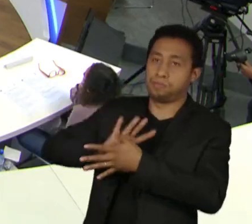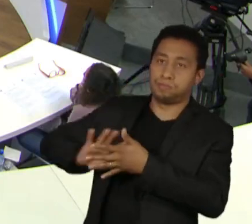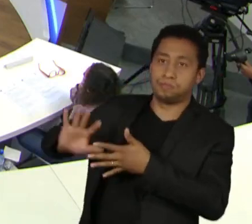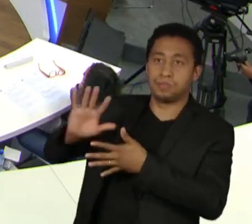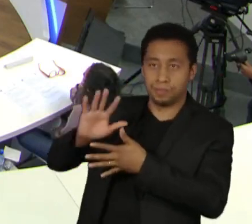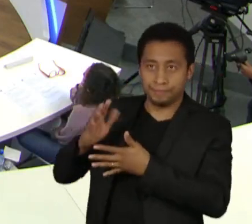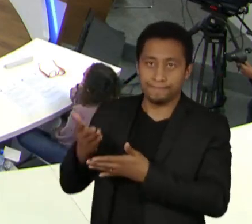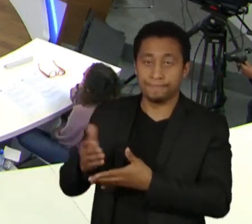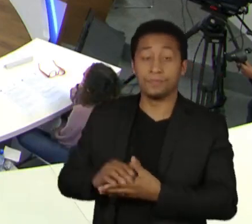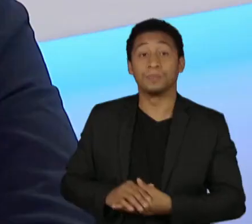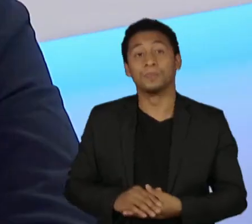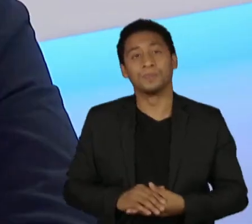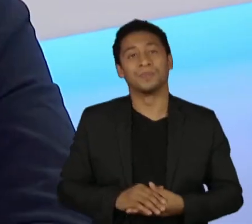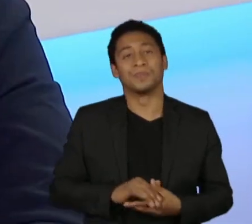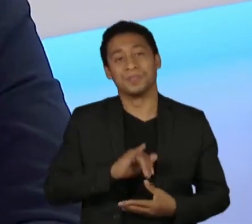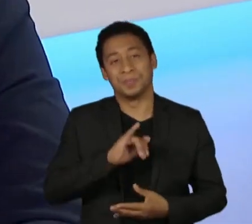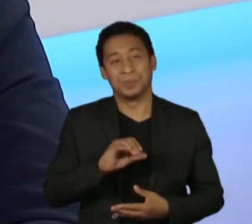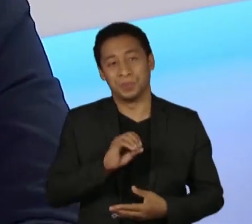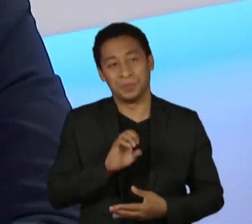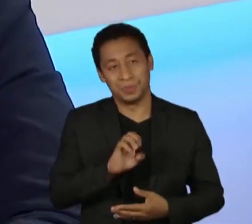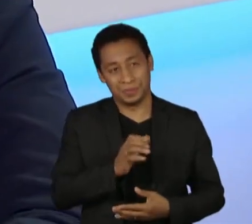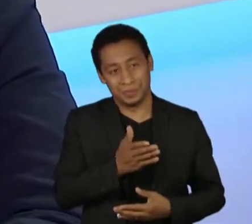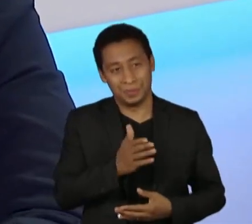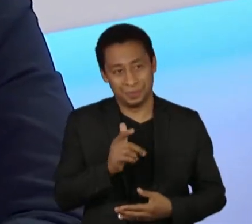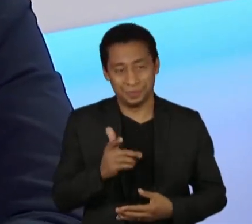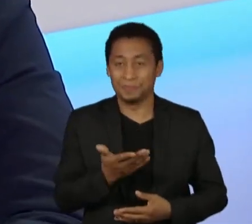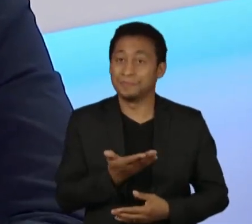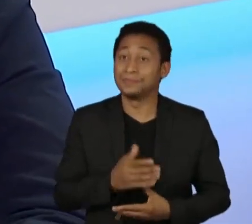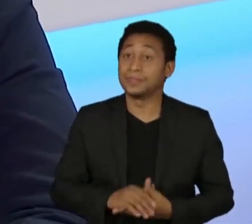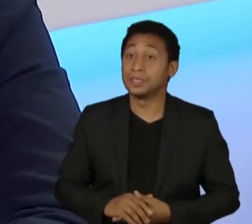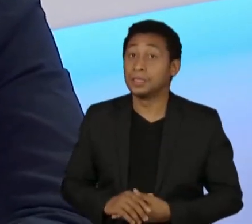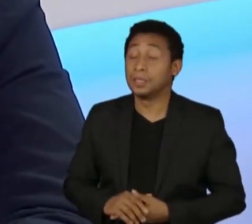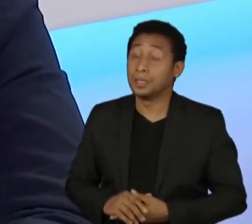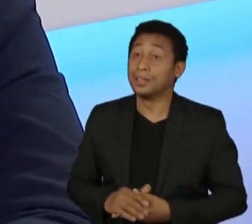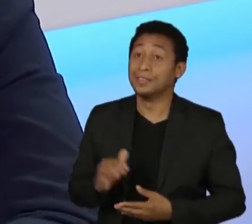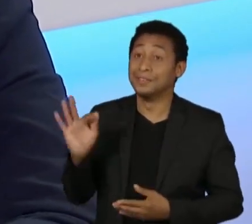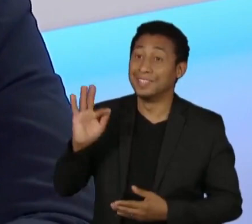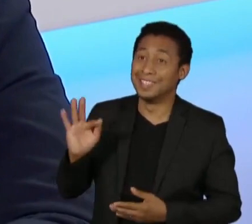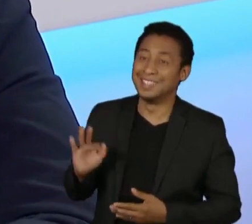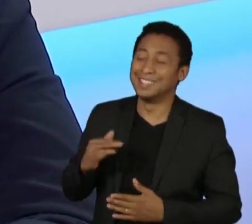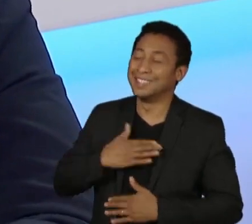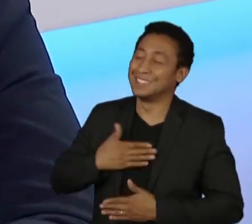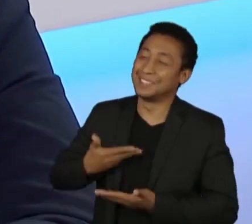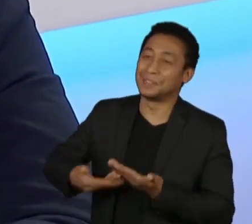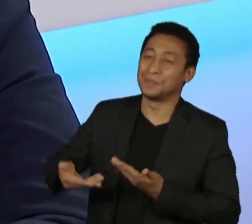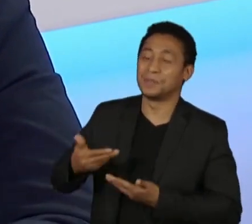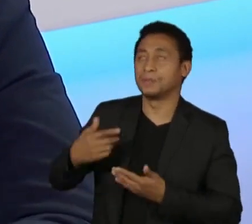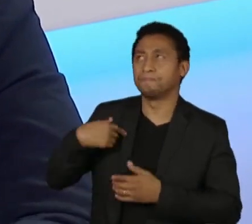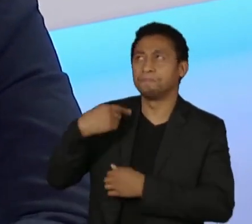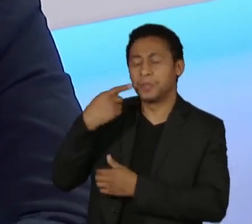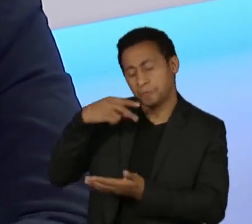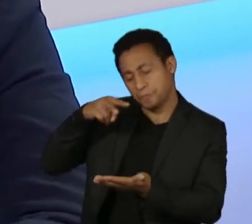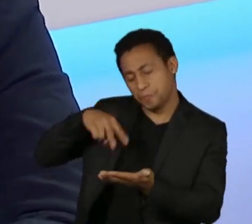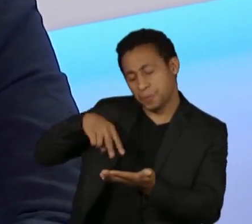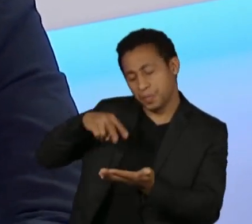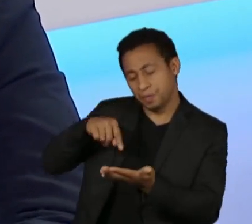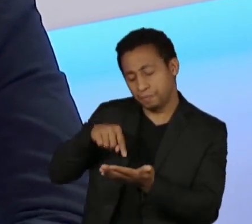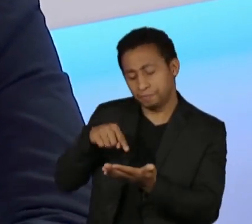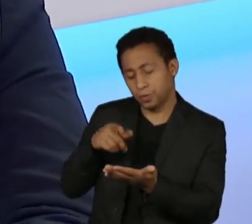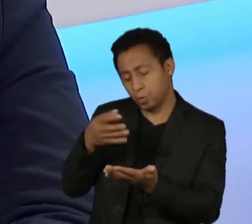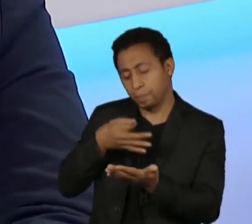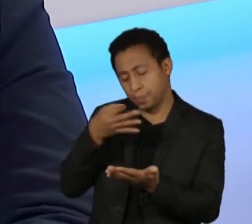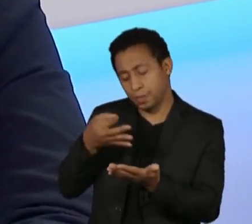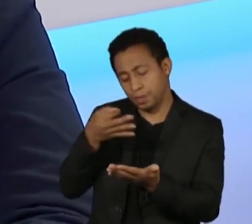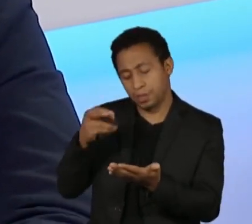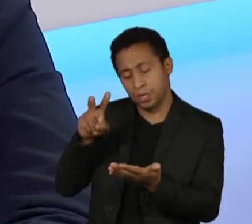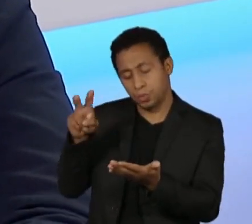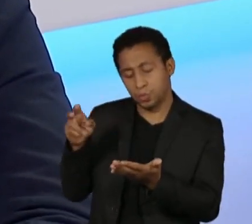Boa noite, prazer ter aqui para essa conversa. Eu tenho lido as suas opiniões sobre o início do governo PT, Celso, e para